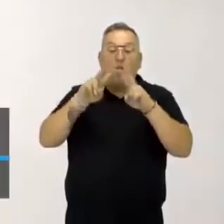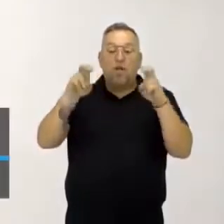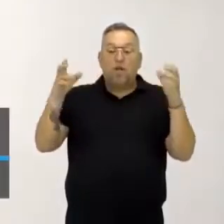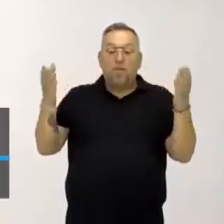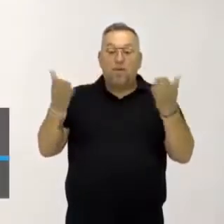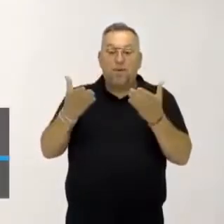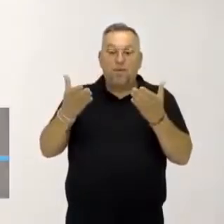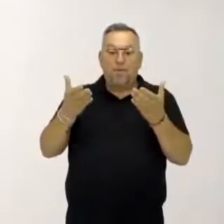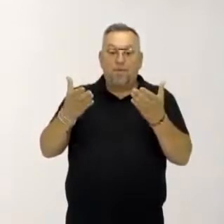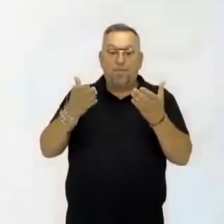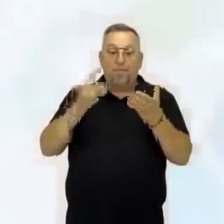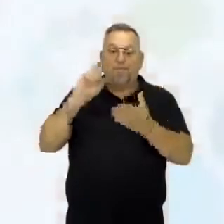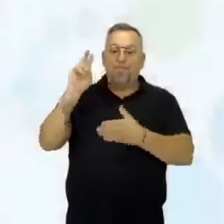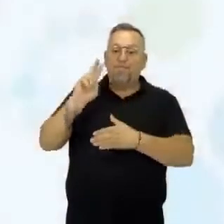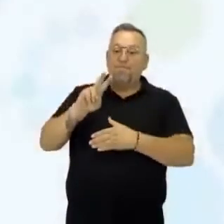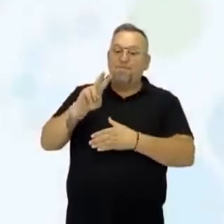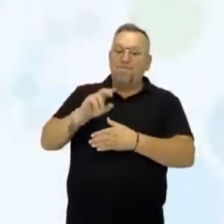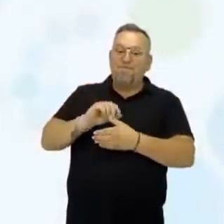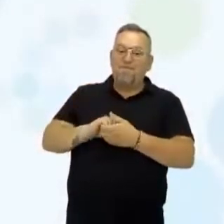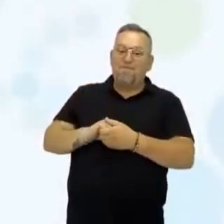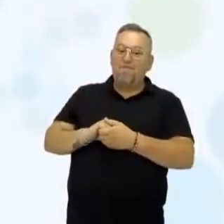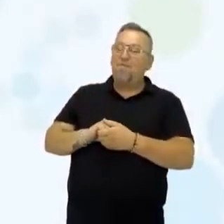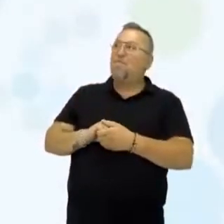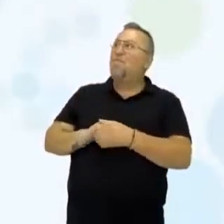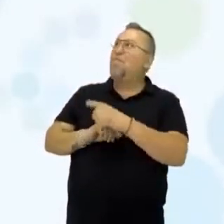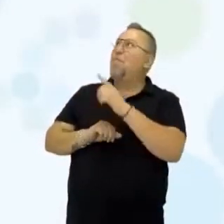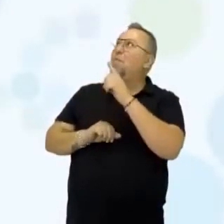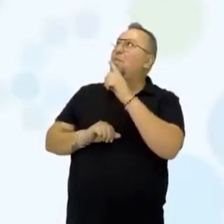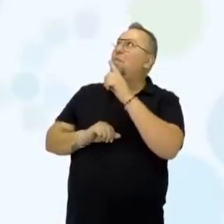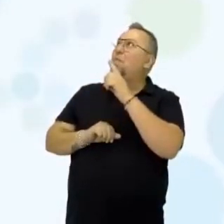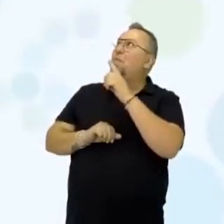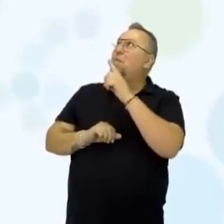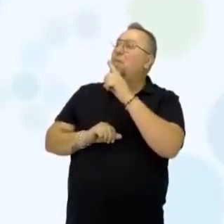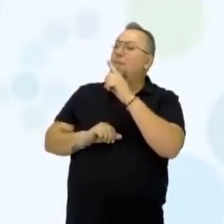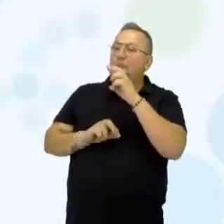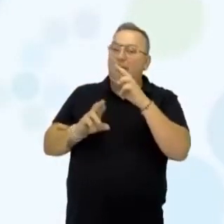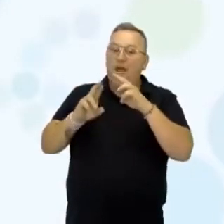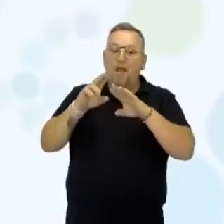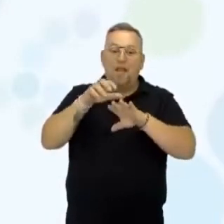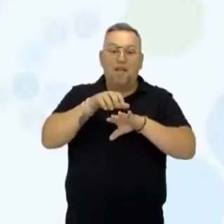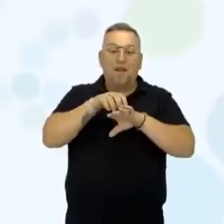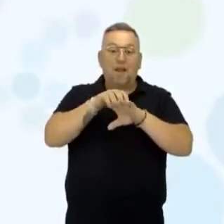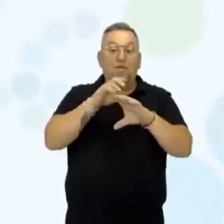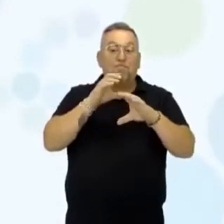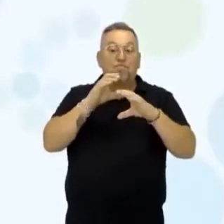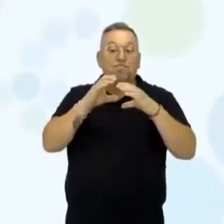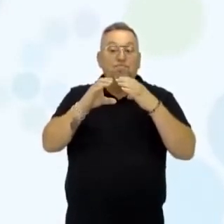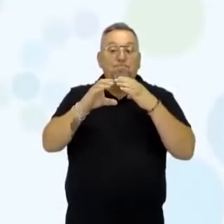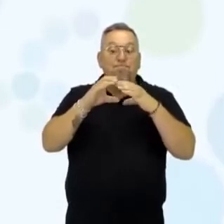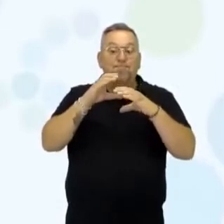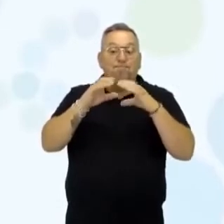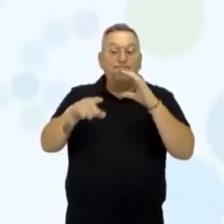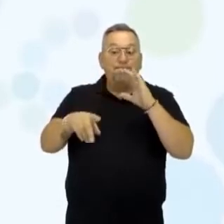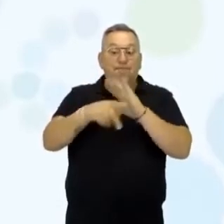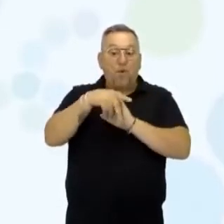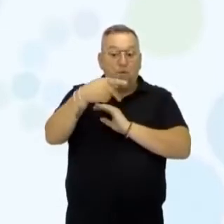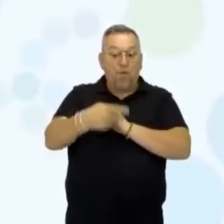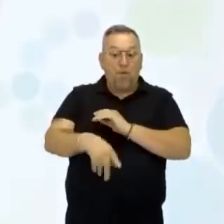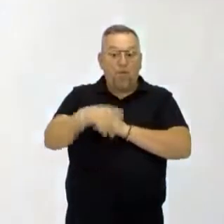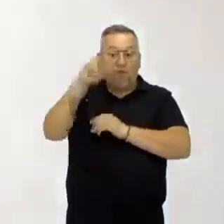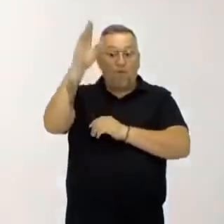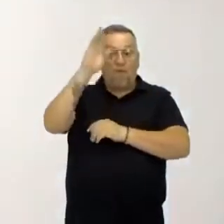hoje. Vamos lá então, redes de transporte e comunicação no Brasil,